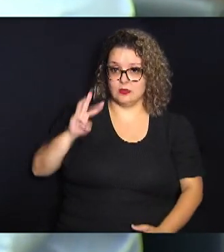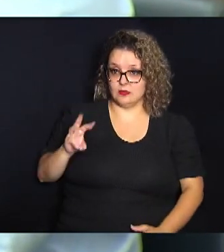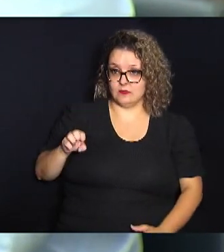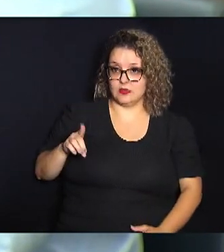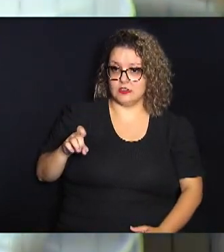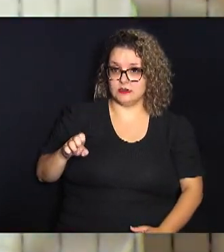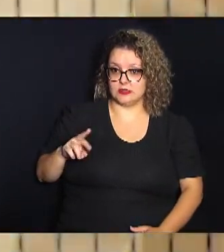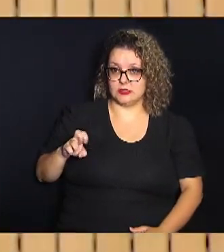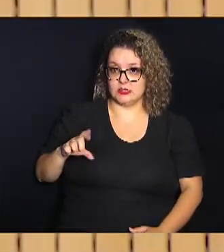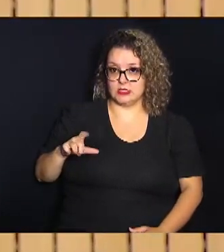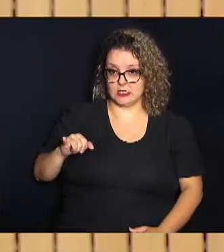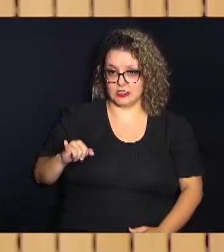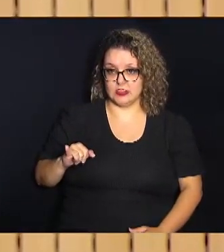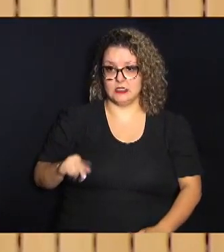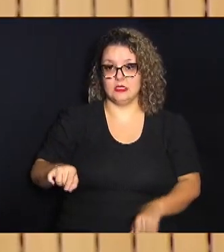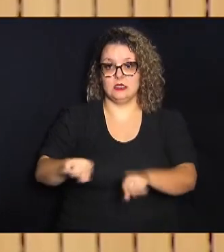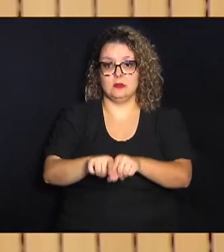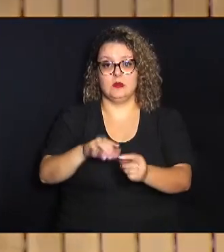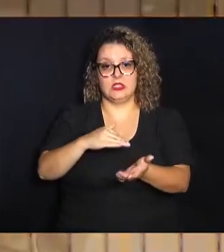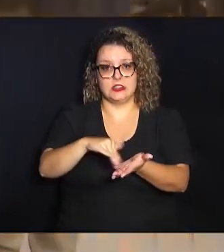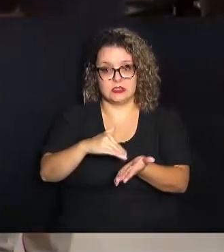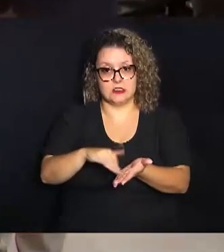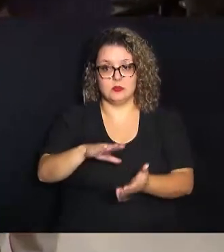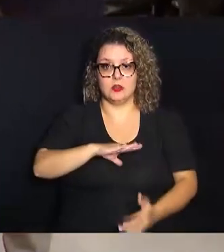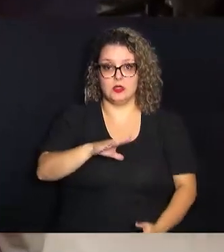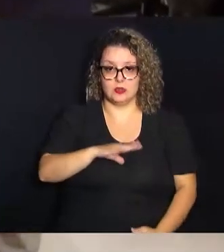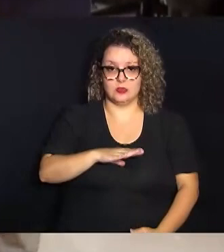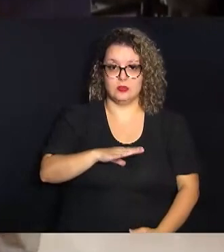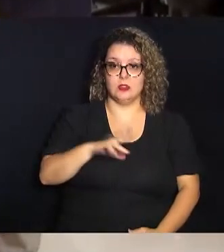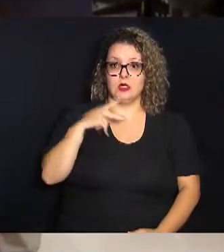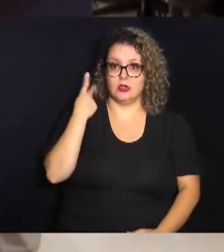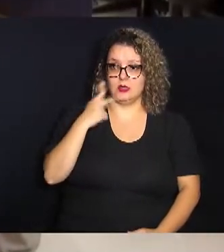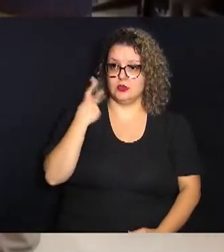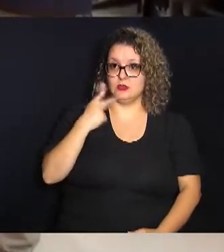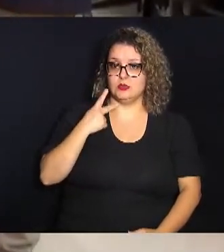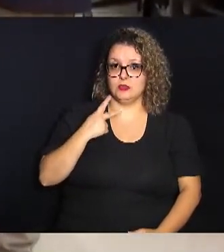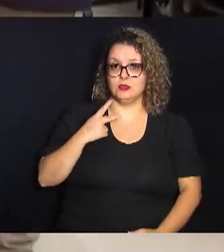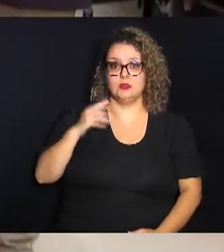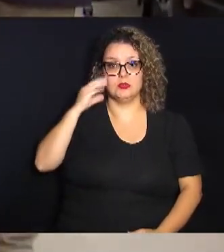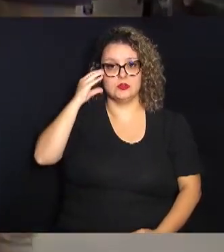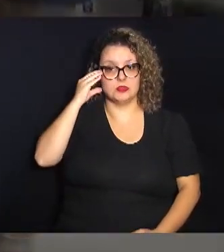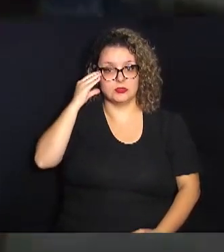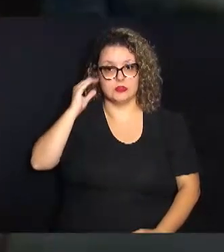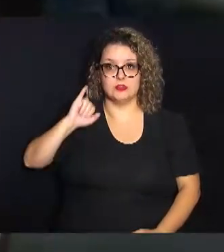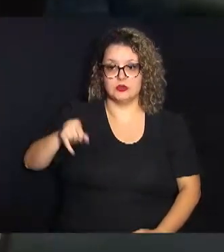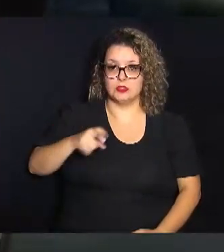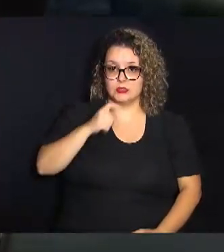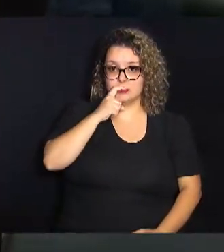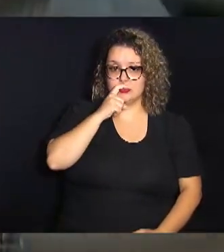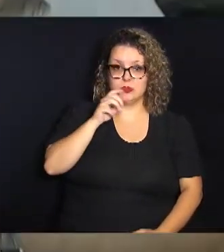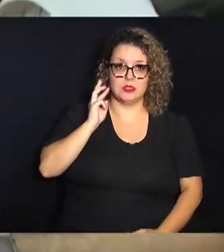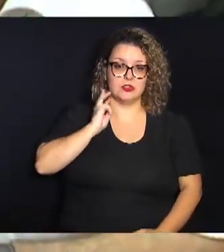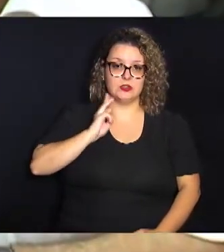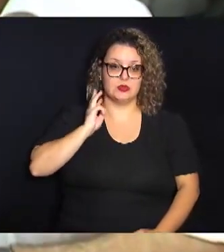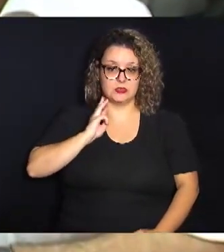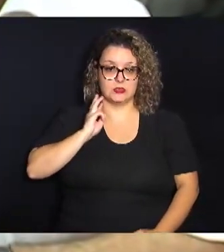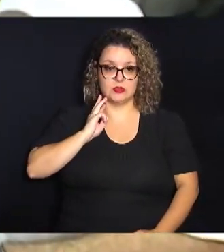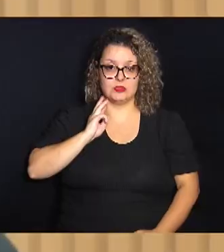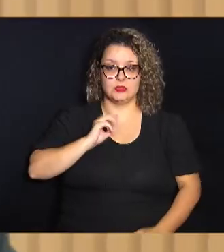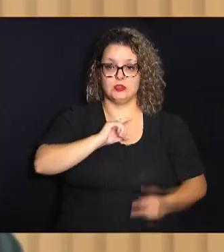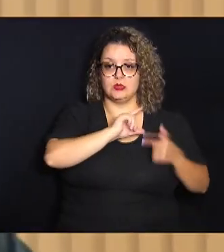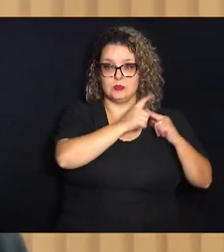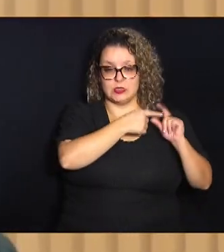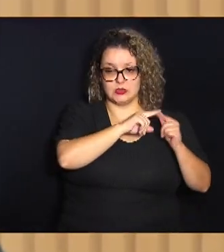Almeida, Vandão, secretários municipais e os vereadores Luiz Cirilo, Jorge Schneider, Cecílio Santos e Major